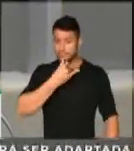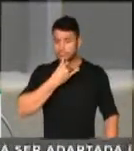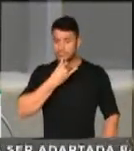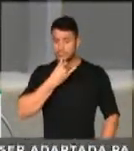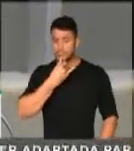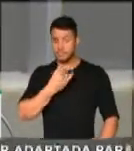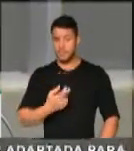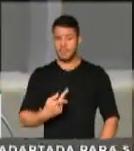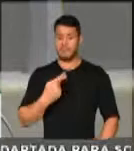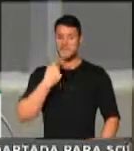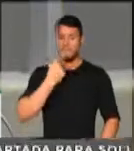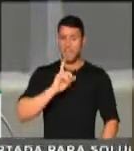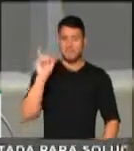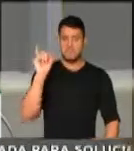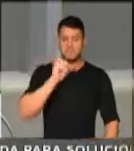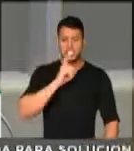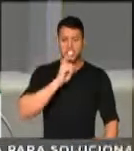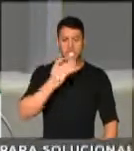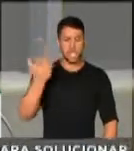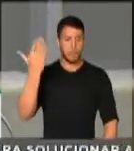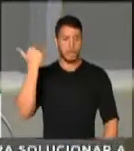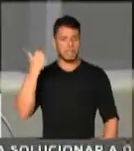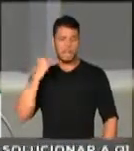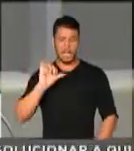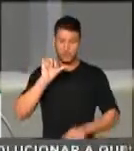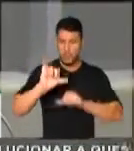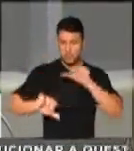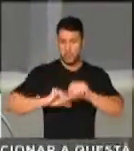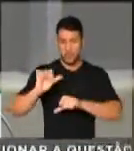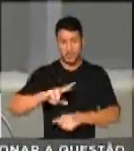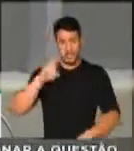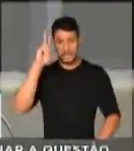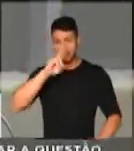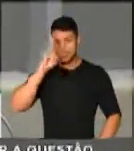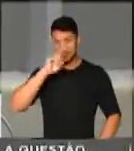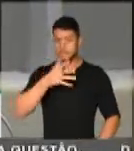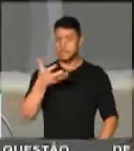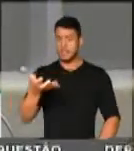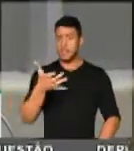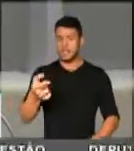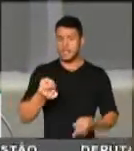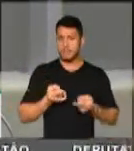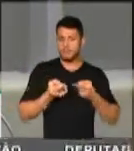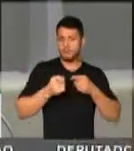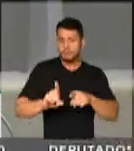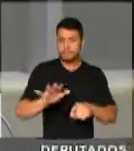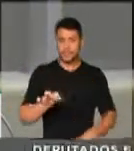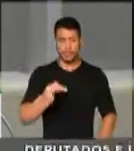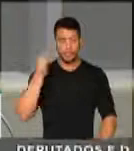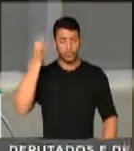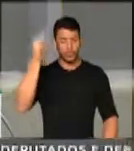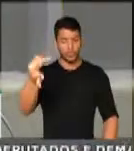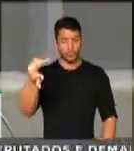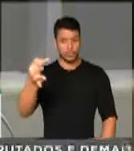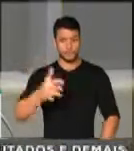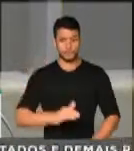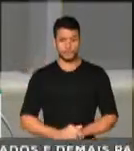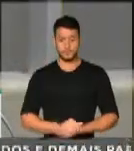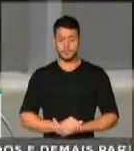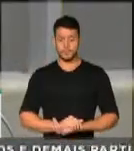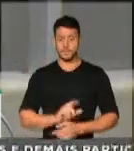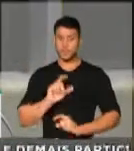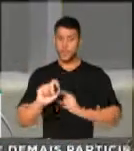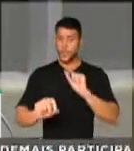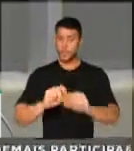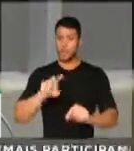mentir sobre o passado. desvirtuar nossa história e quer atacar o nosso futuro. O que resta